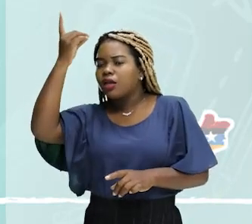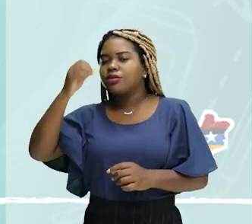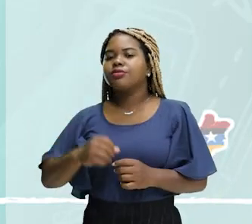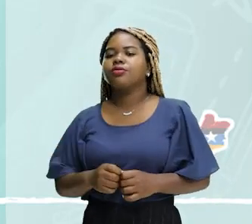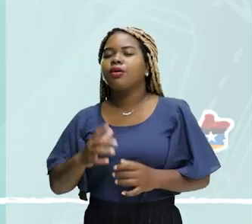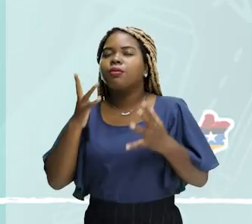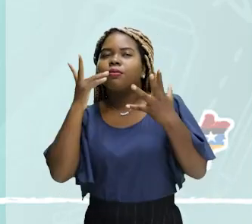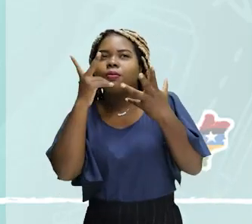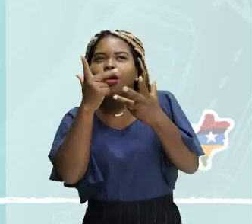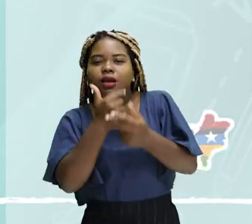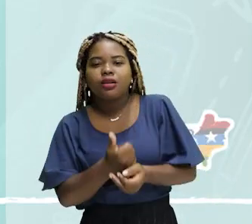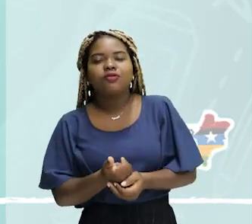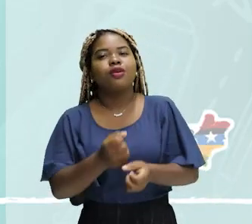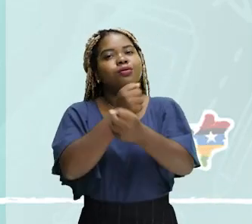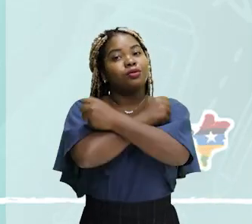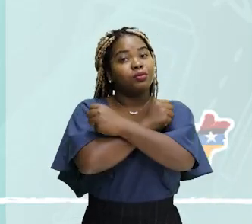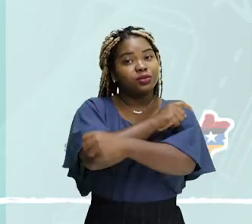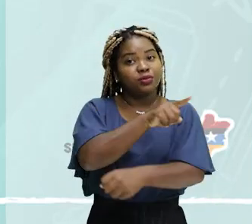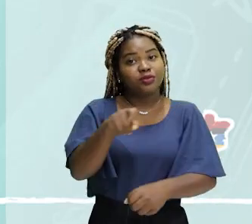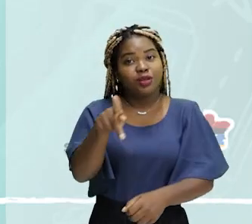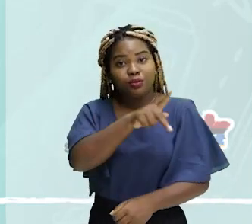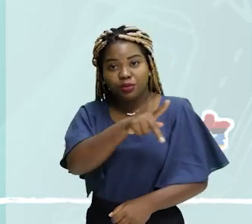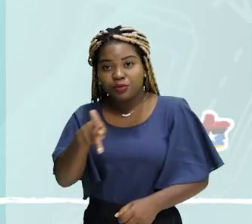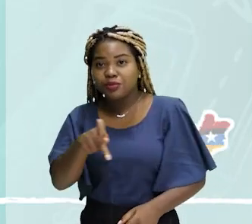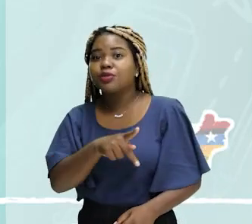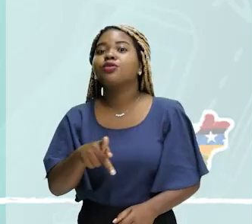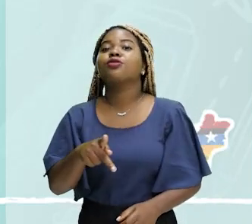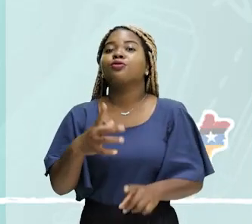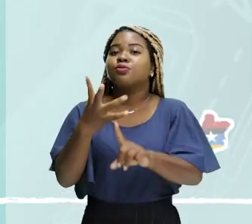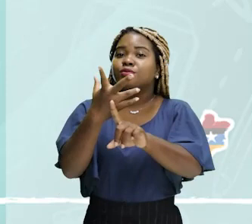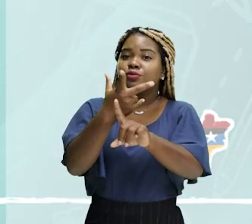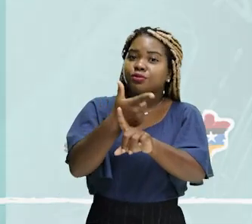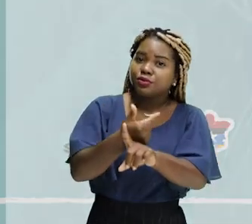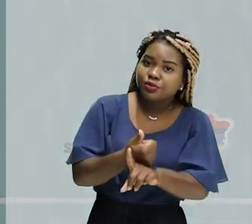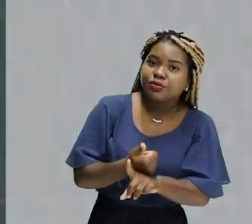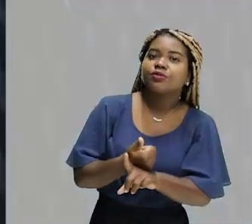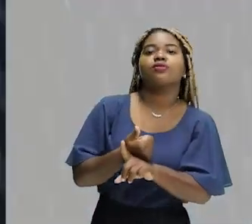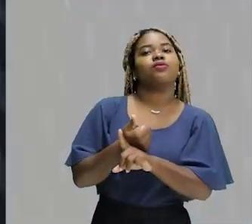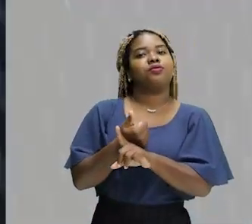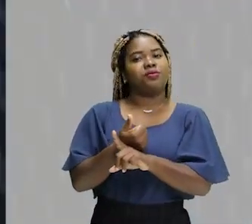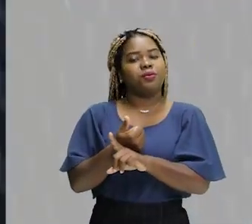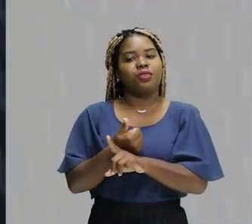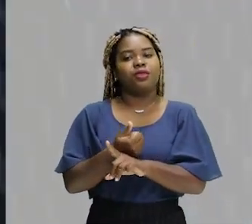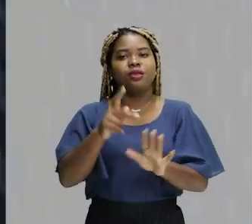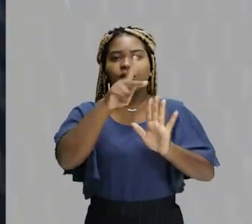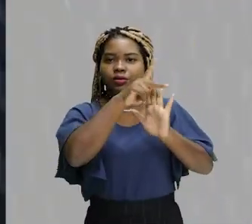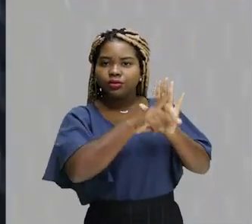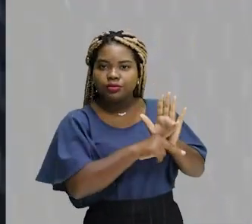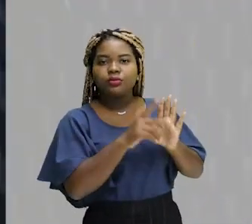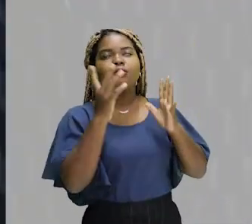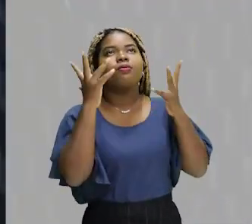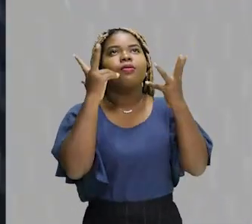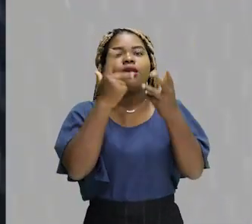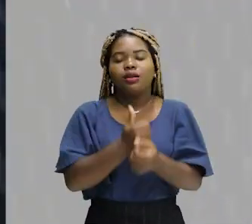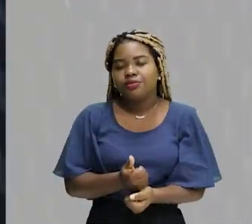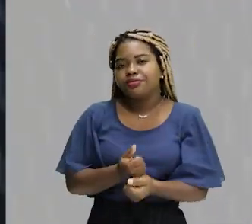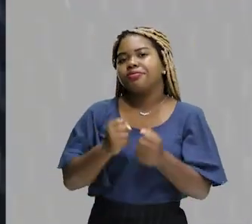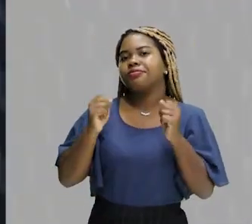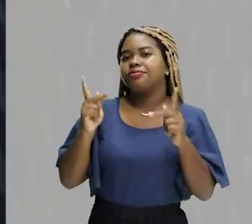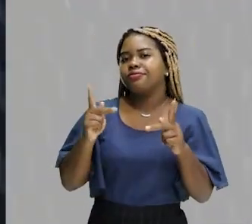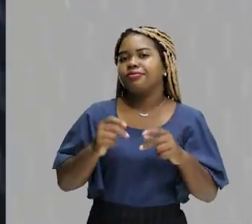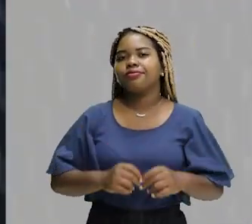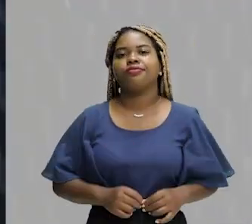Um abraço aos nossos professores de arte que estão aí na rede, que estão conosco nesse projeto maravilhoso também. Gente muito competente.